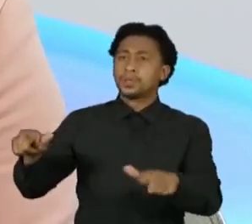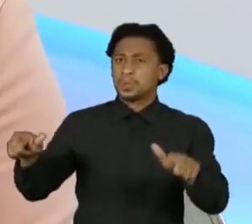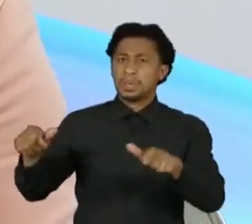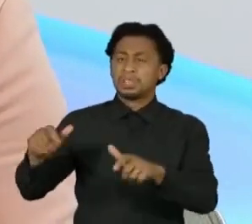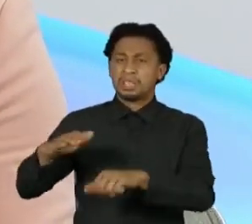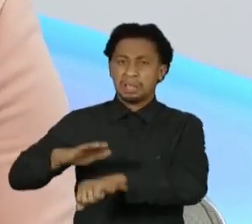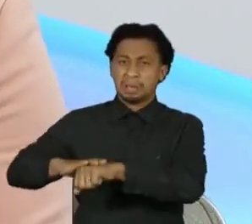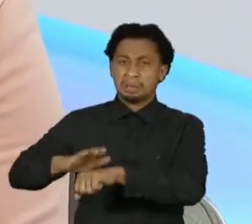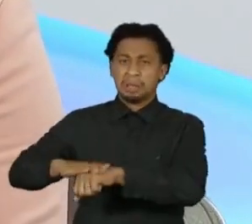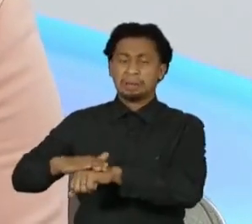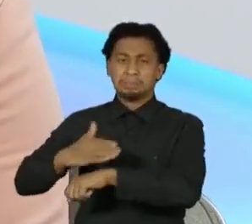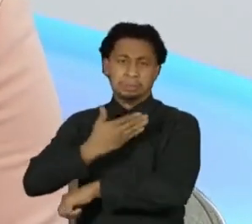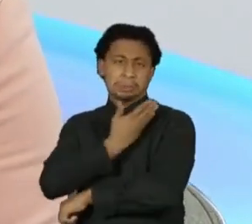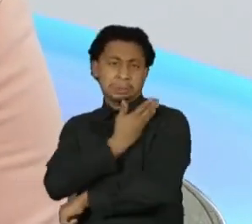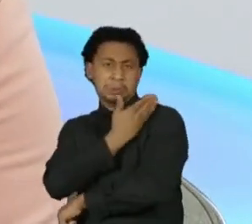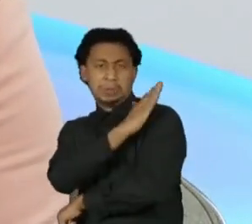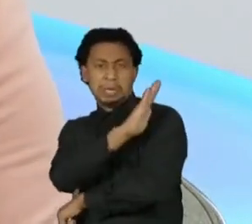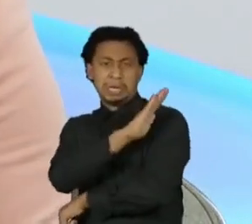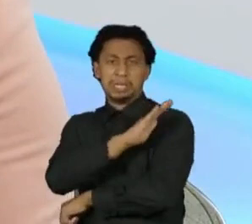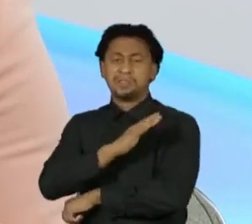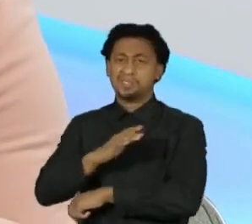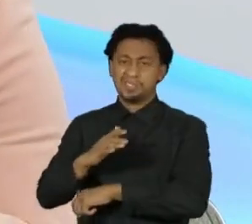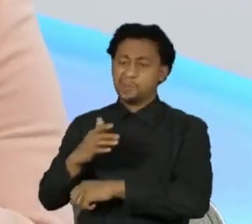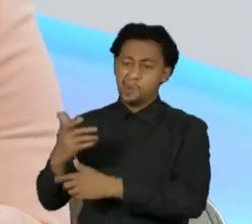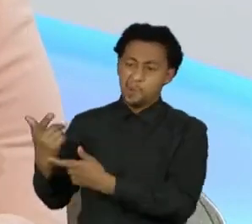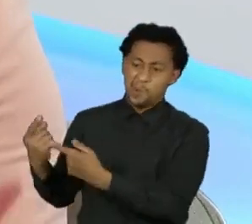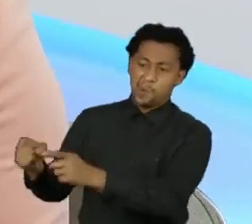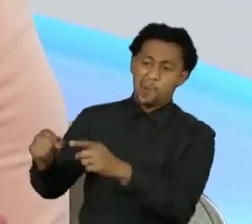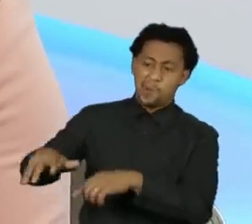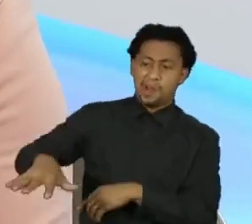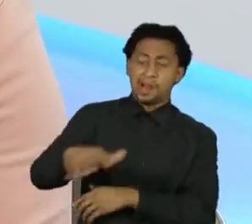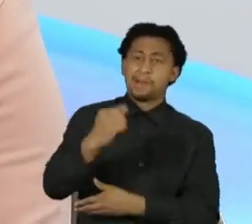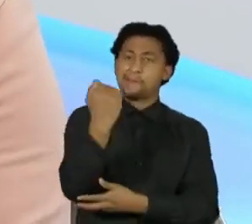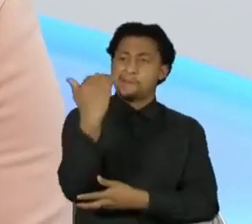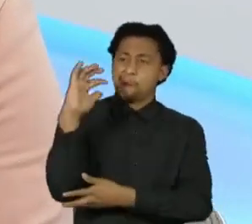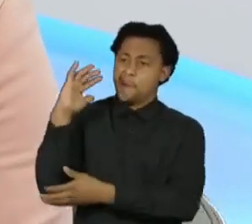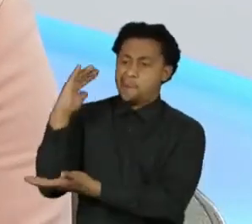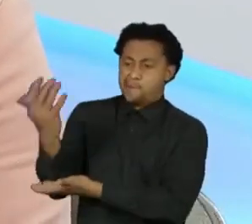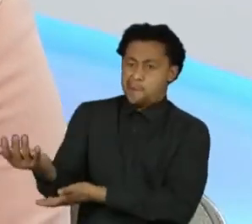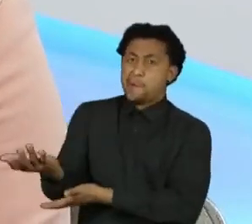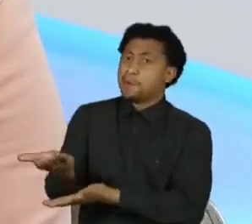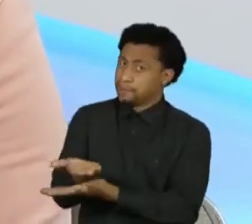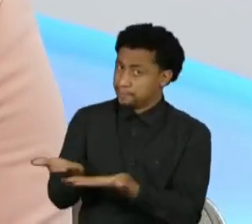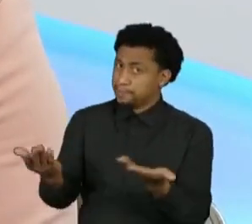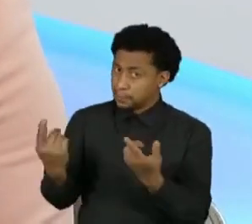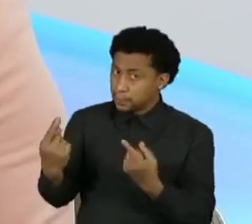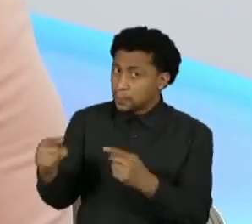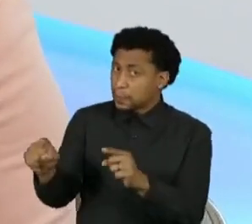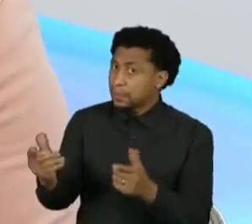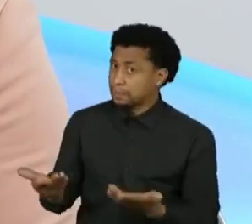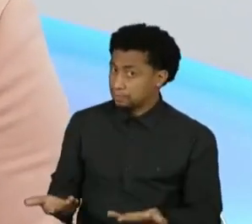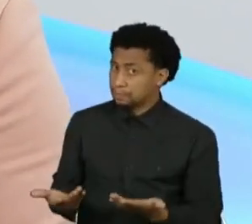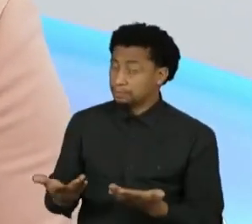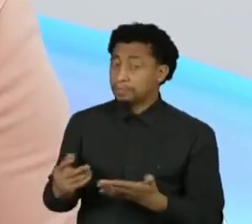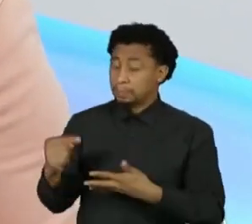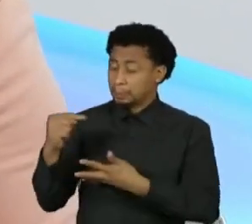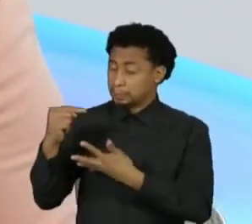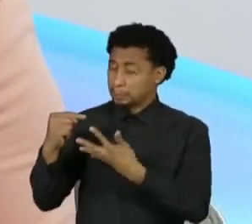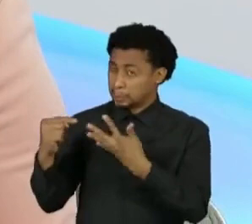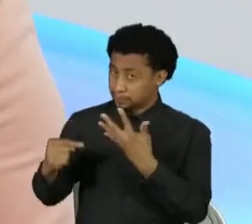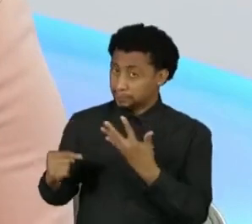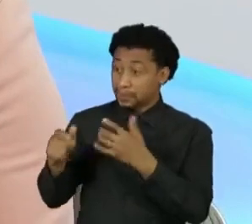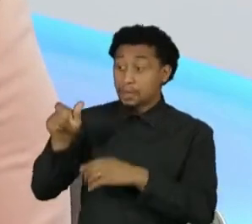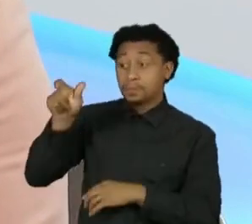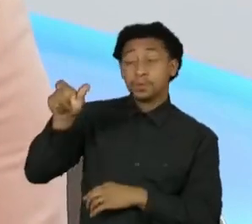discriminação, violam o meio ambiente, enfim, uma gama de atuações muito importantes. Ou essa pessoa